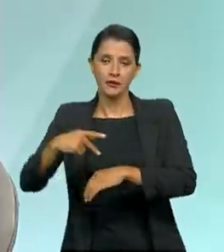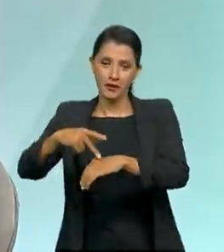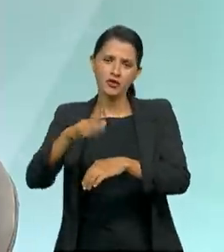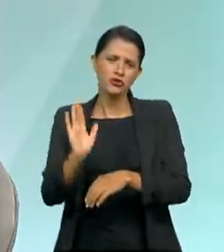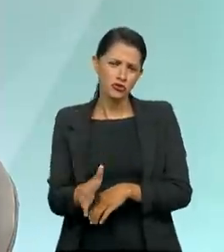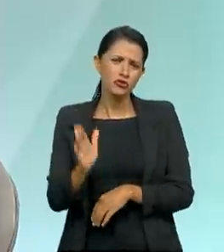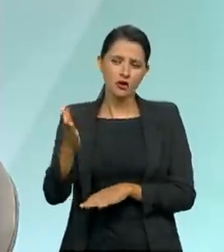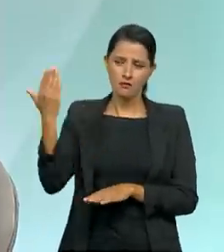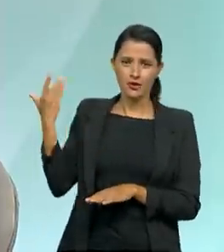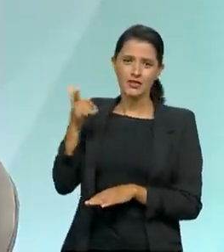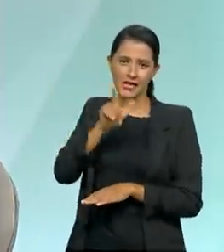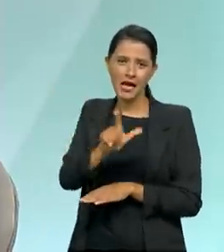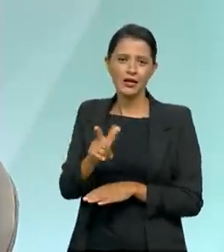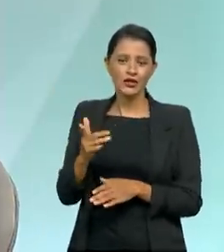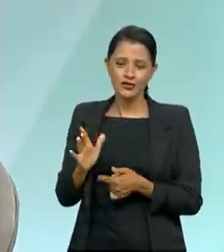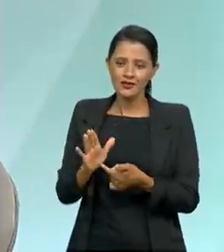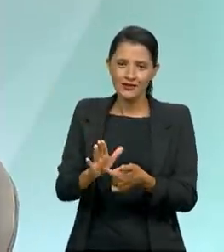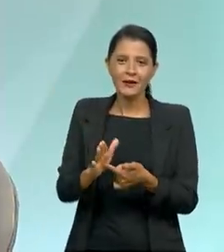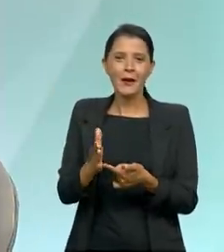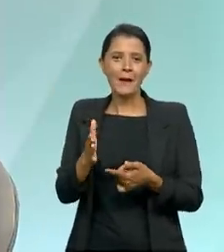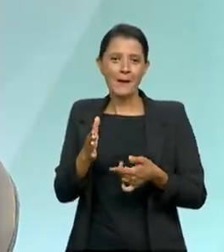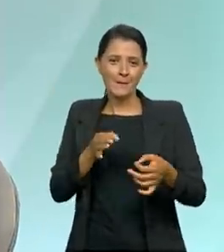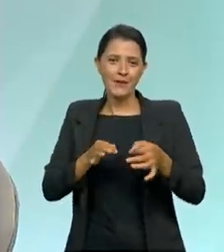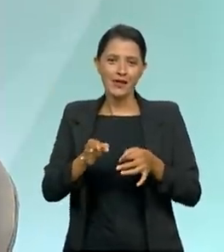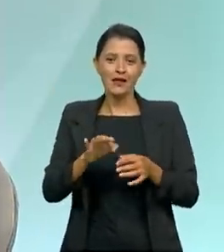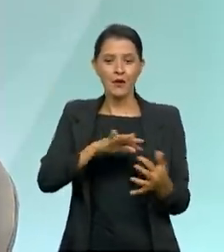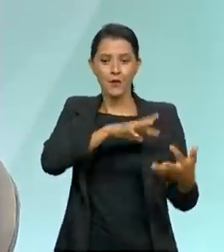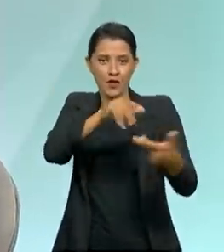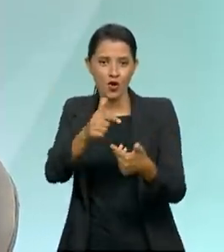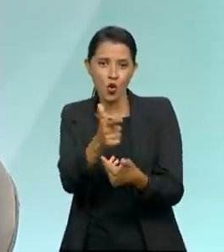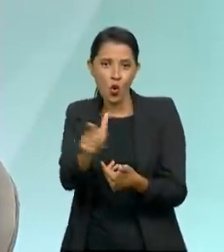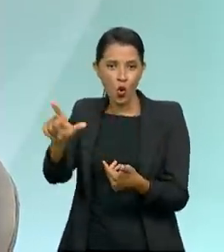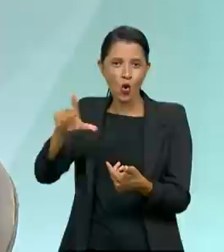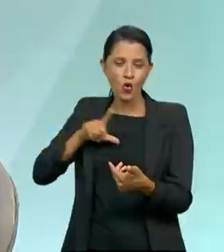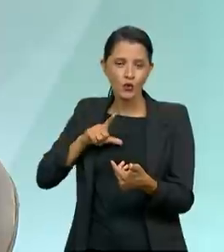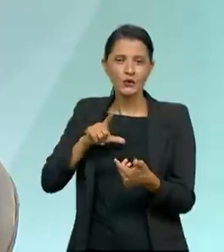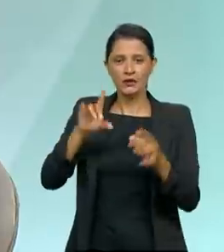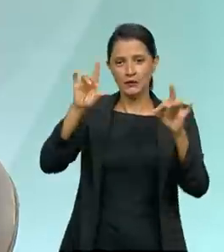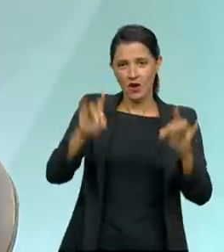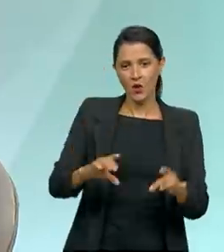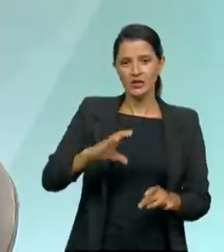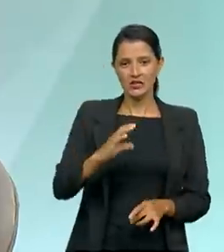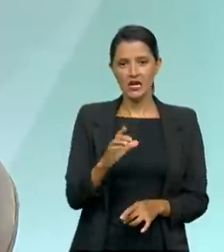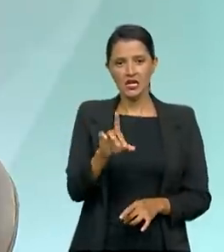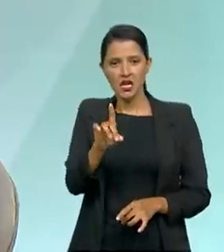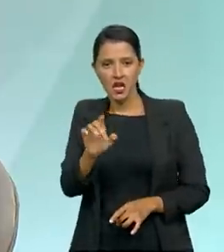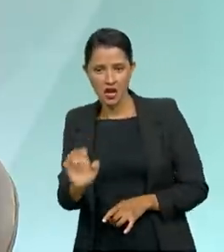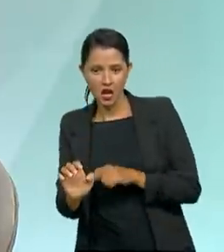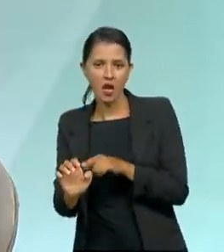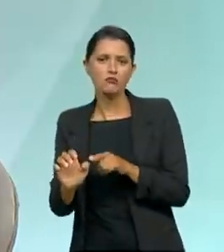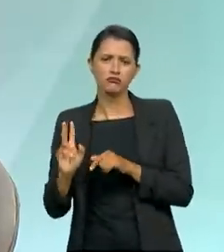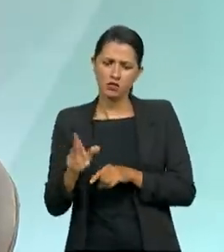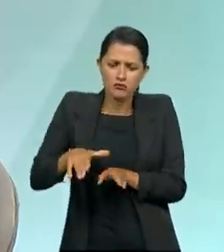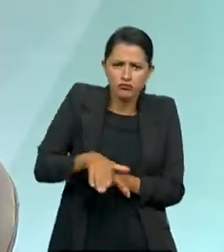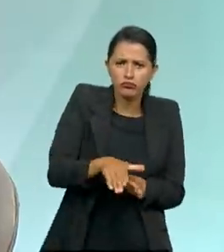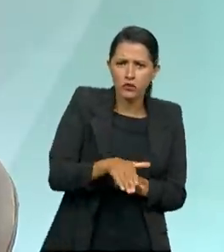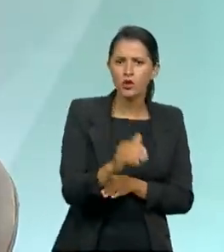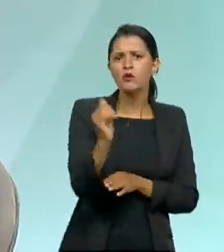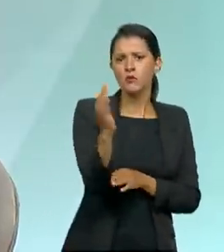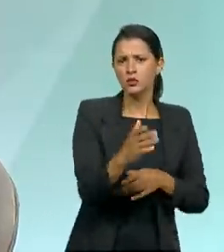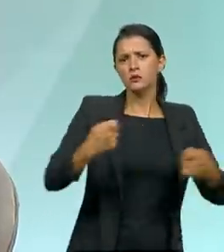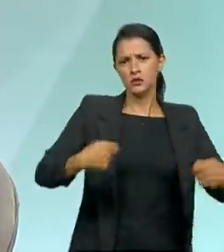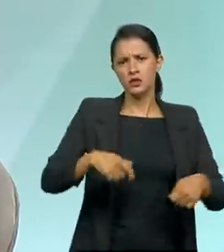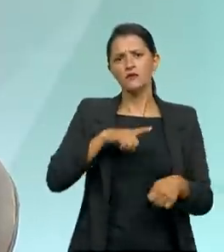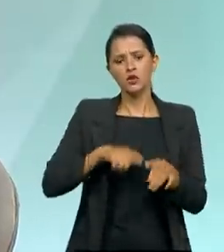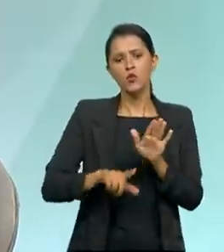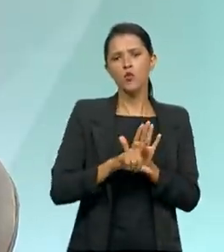recomendada pelos organismos internacionais, em especial ao CDE, que vinha determinado que o Brasil deveria ter uma